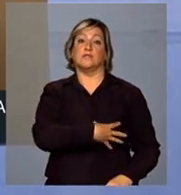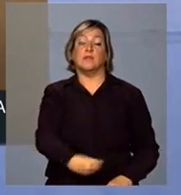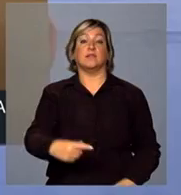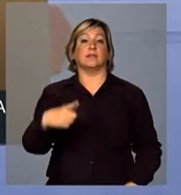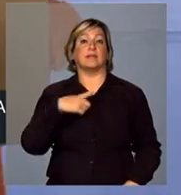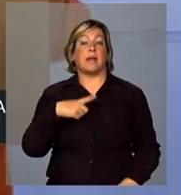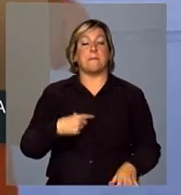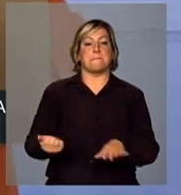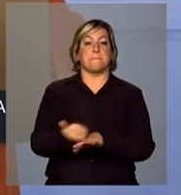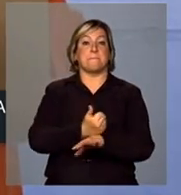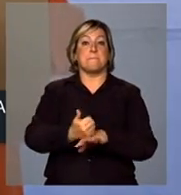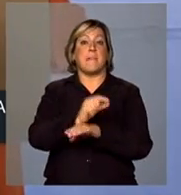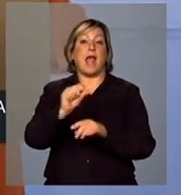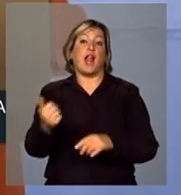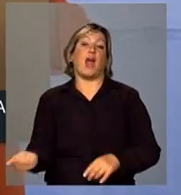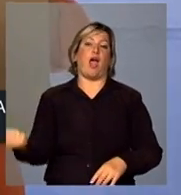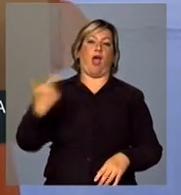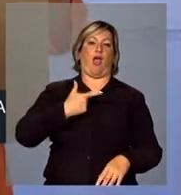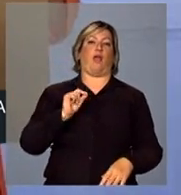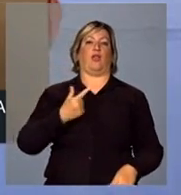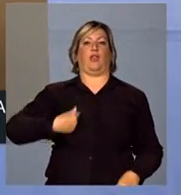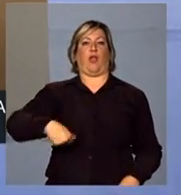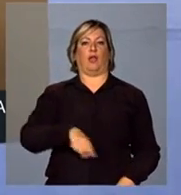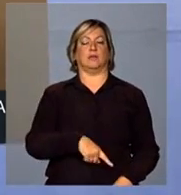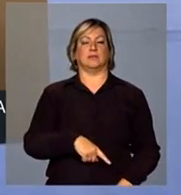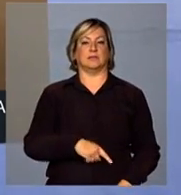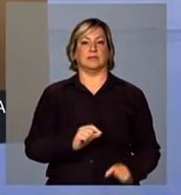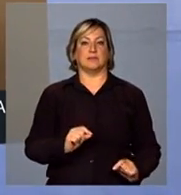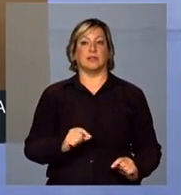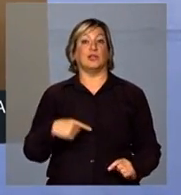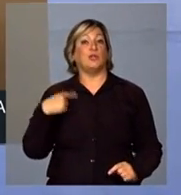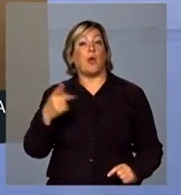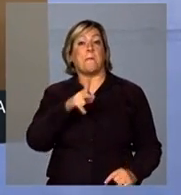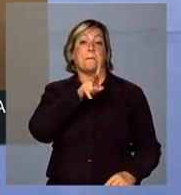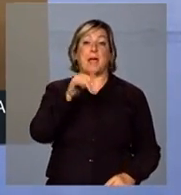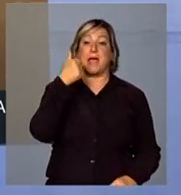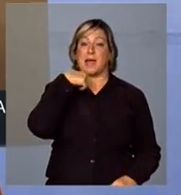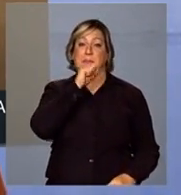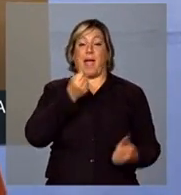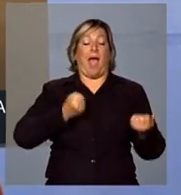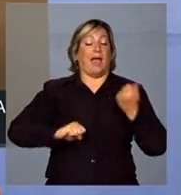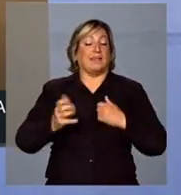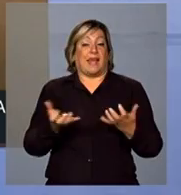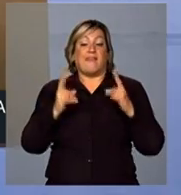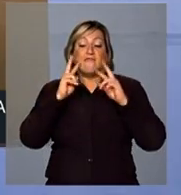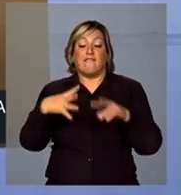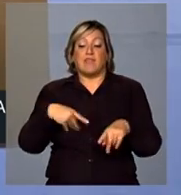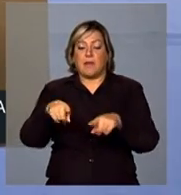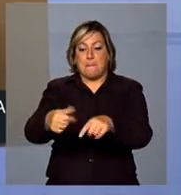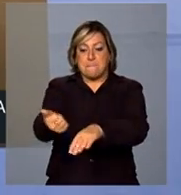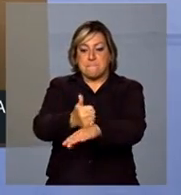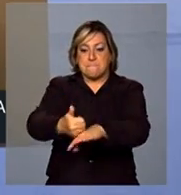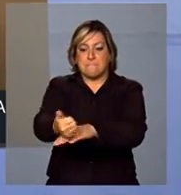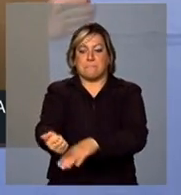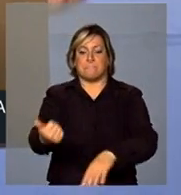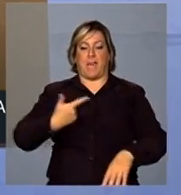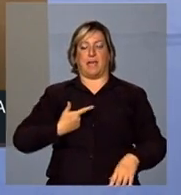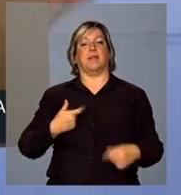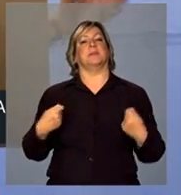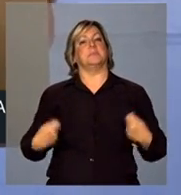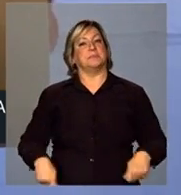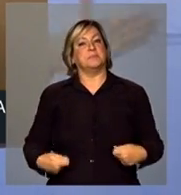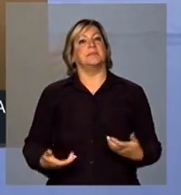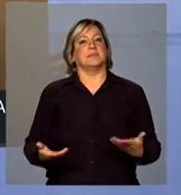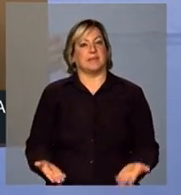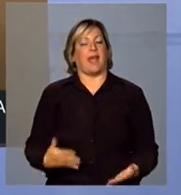sejam melhor do que nós. Que é o anseio de todo pai e de toda mãe, os seus filhos serem